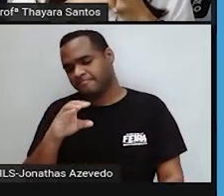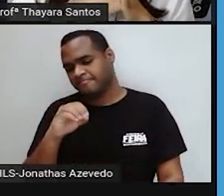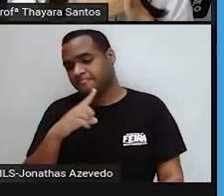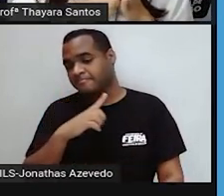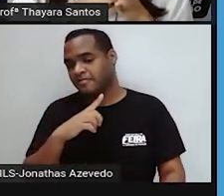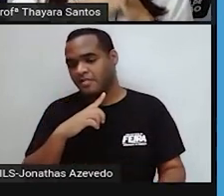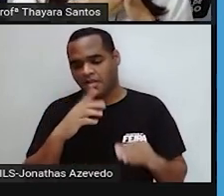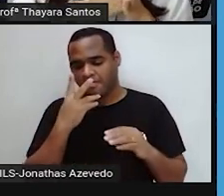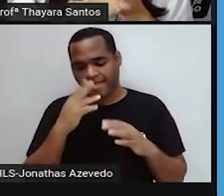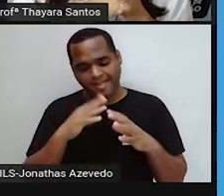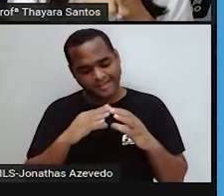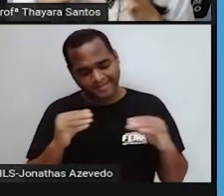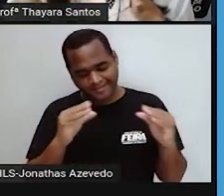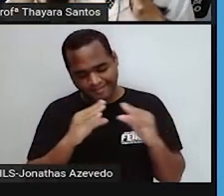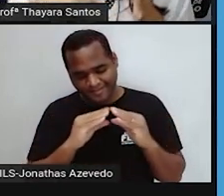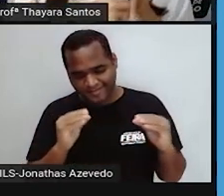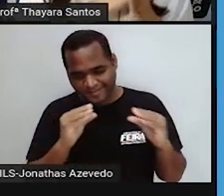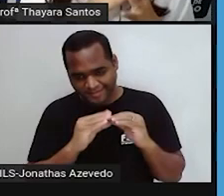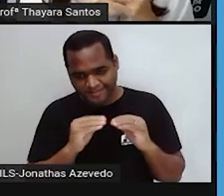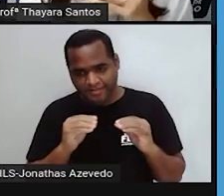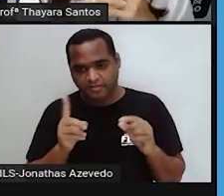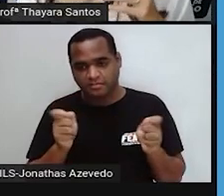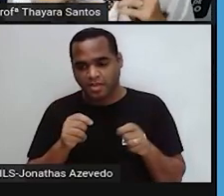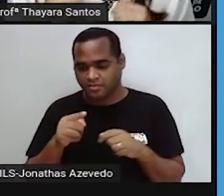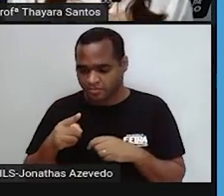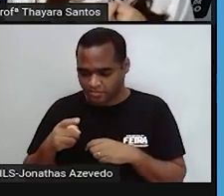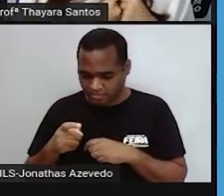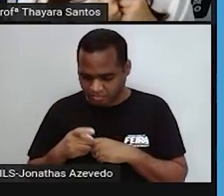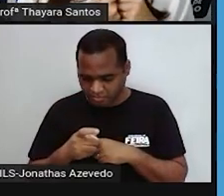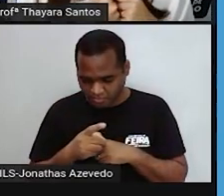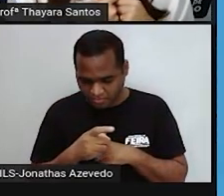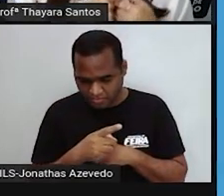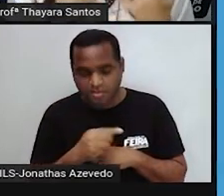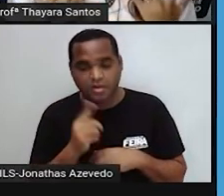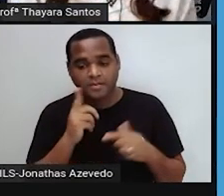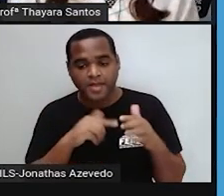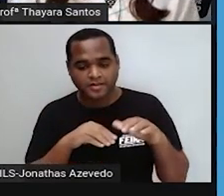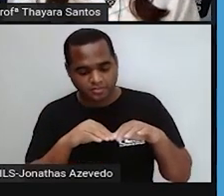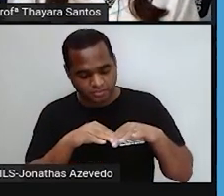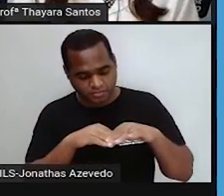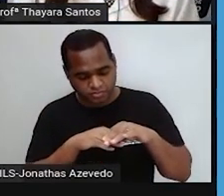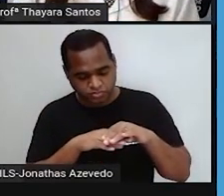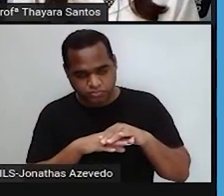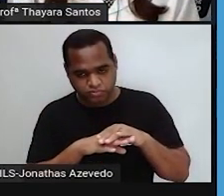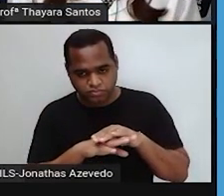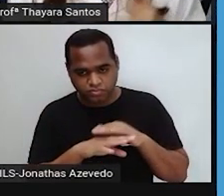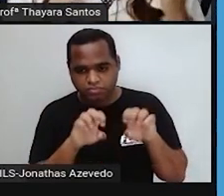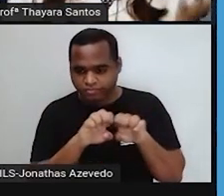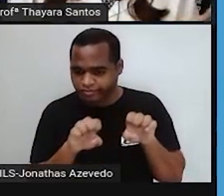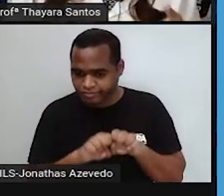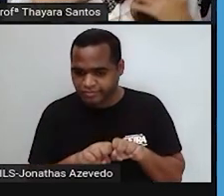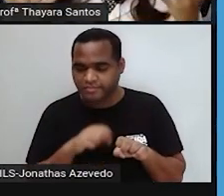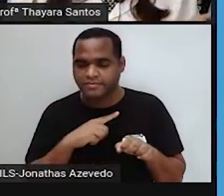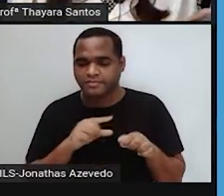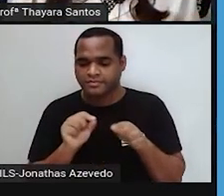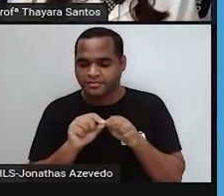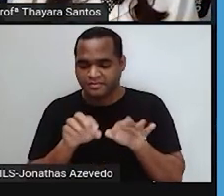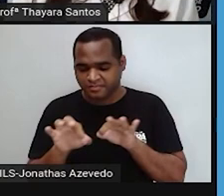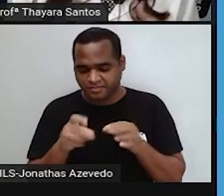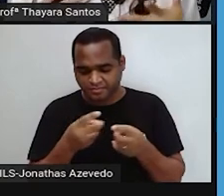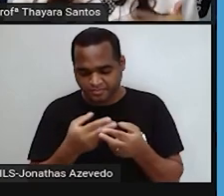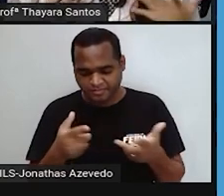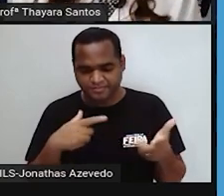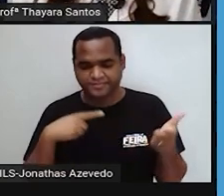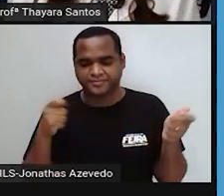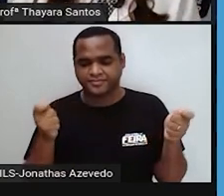dissolver aquela membrana para poder o espermatozoide entrar na estrutura e ocorrer a fecundação. Então, isso daí também é